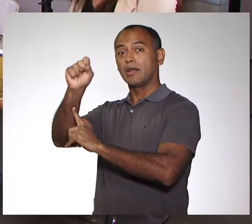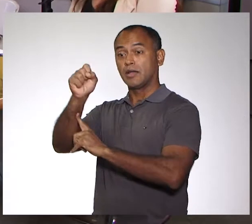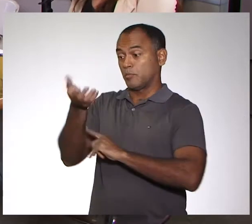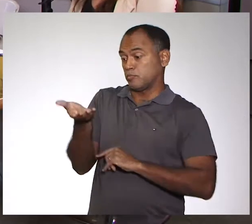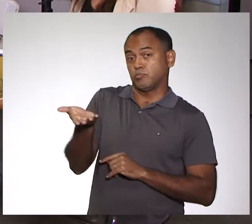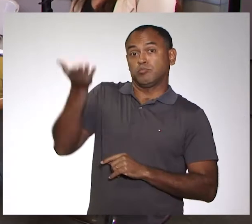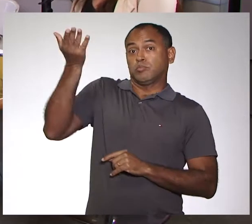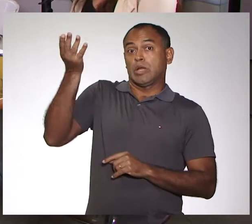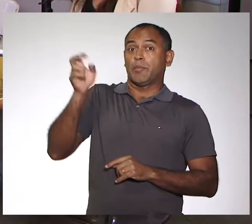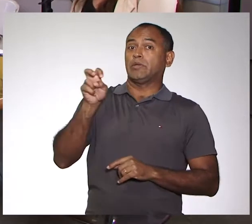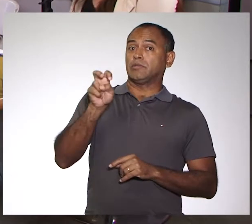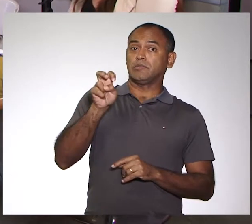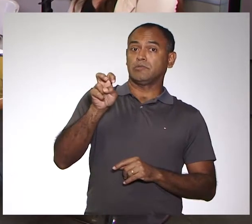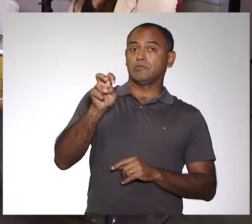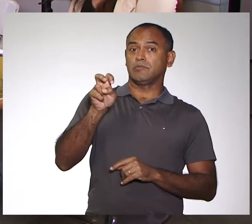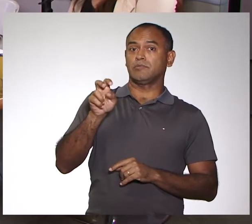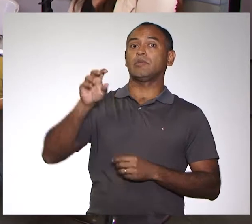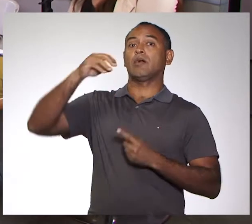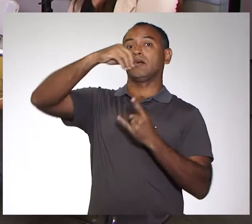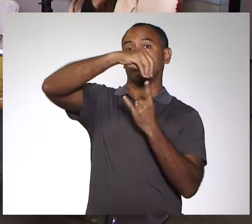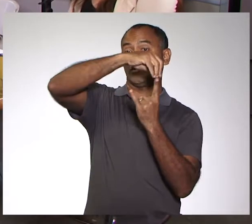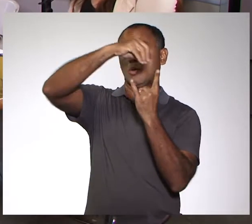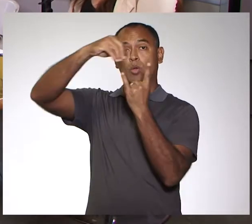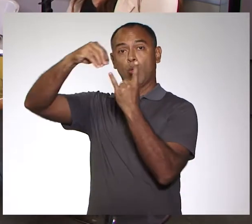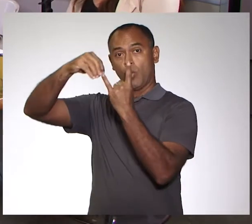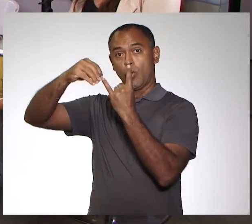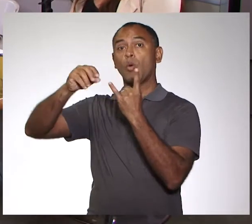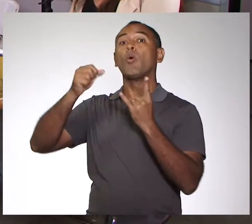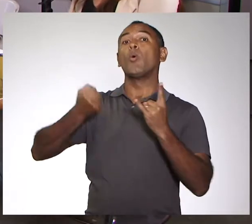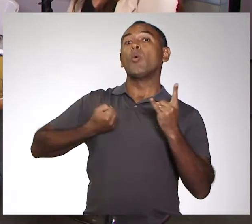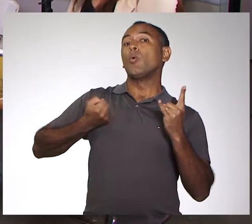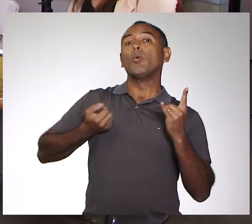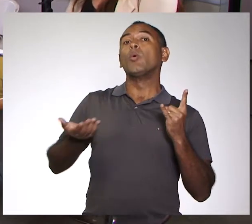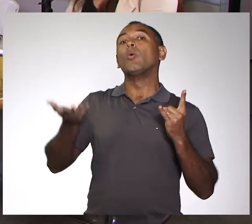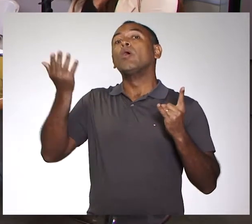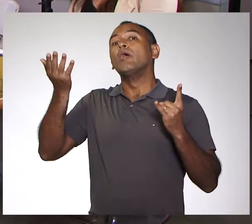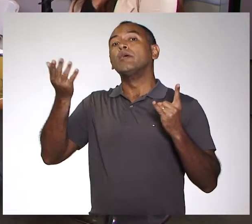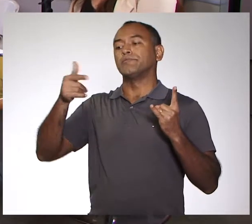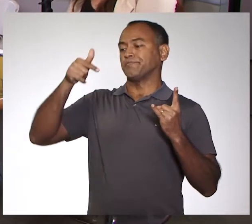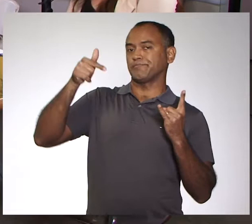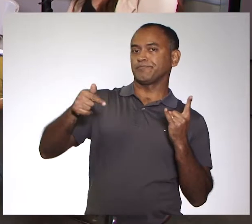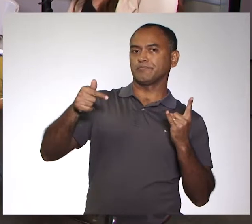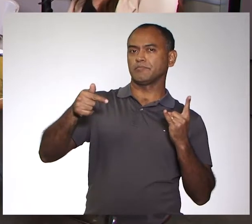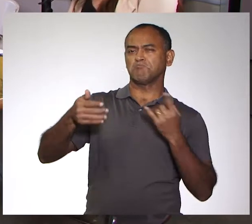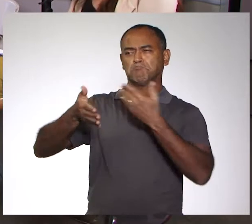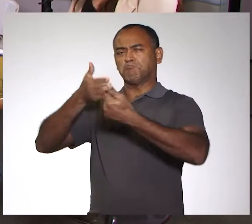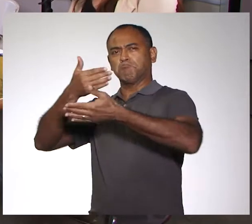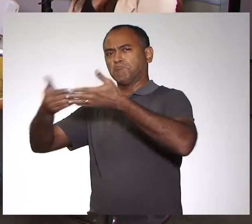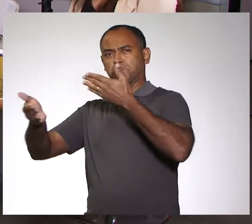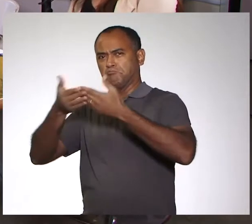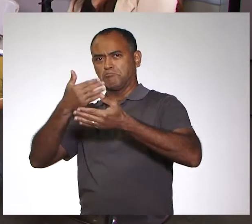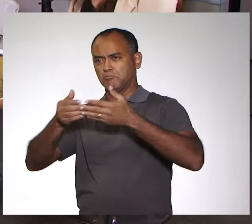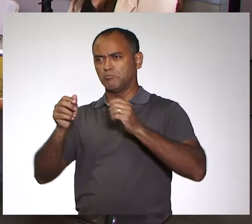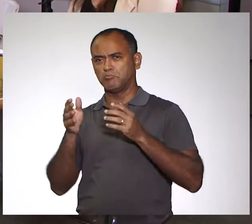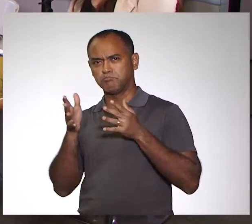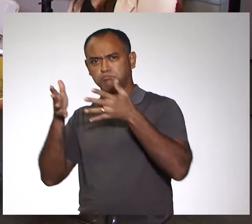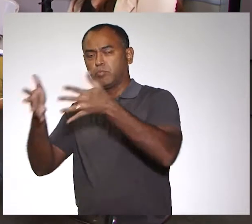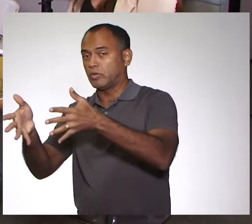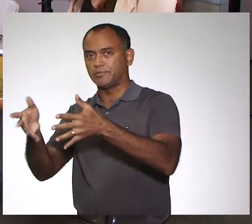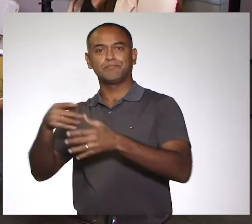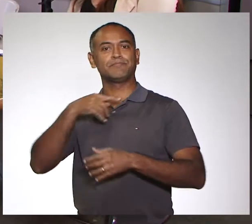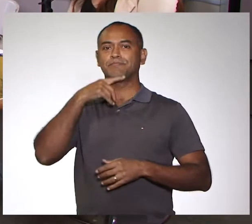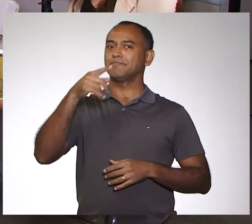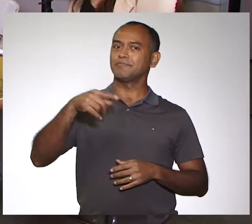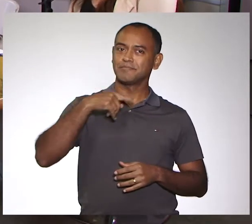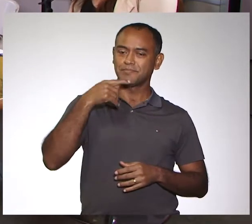da Fiocruz, por exemplo, tem a nota 7. Então, não é qualquer universidade, qualquer instituição que pode participar. Então,